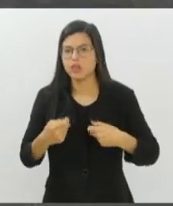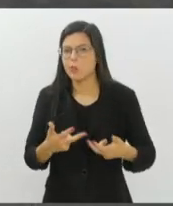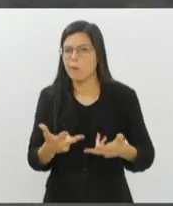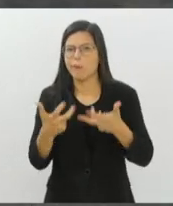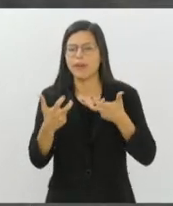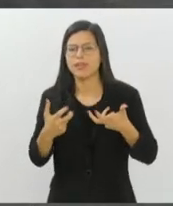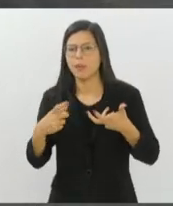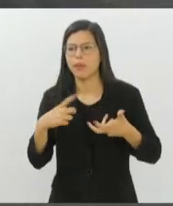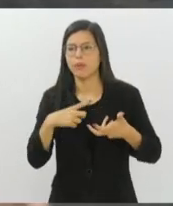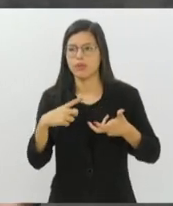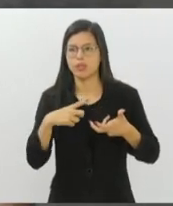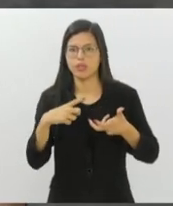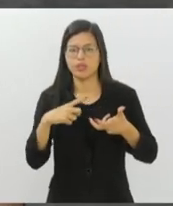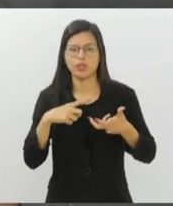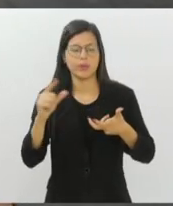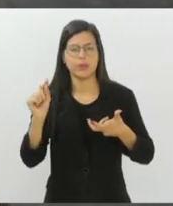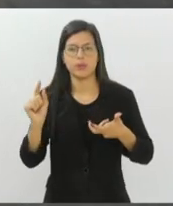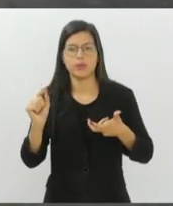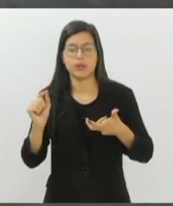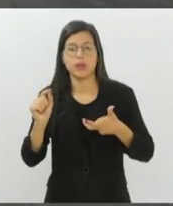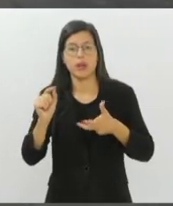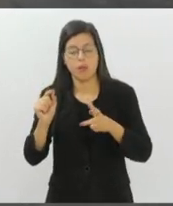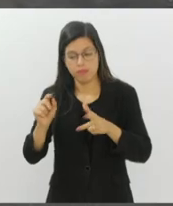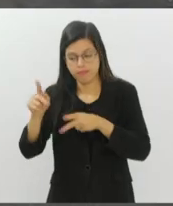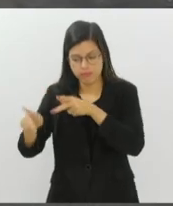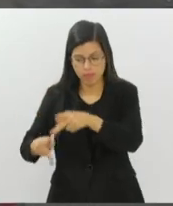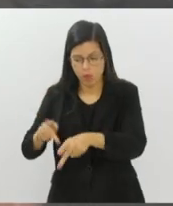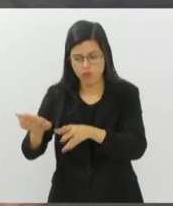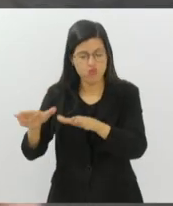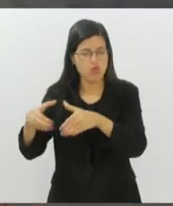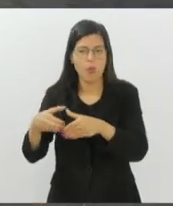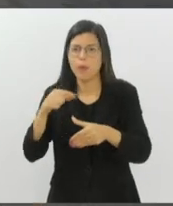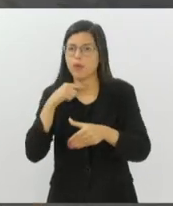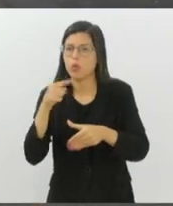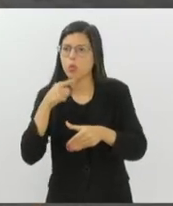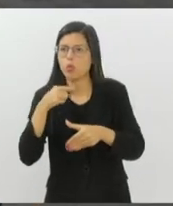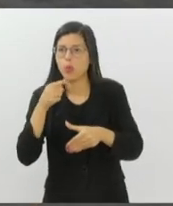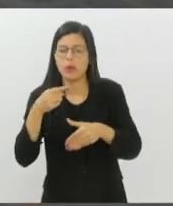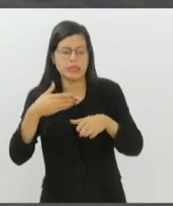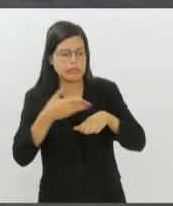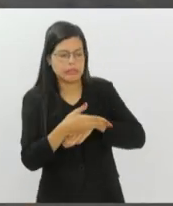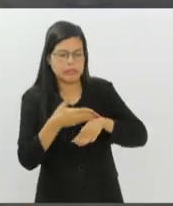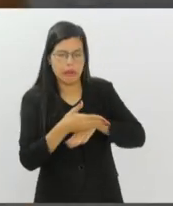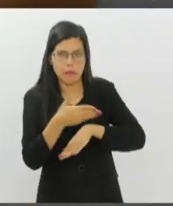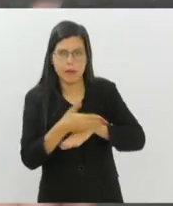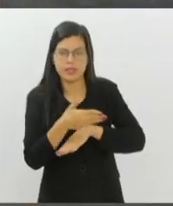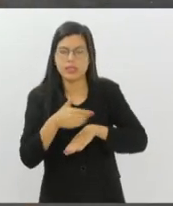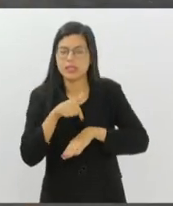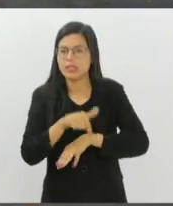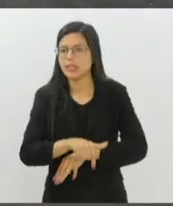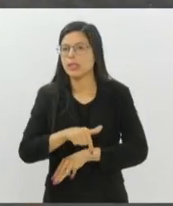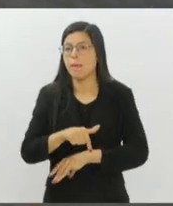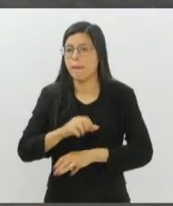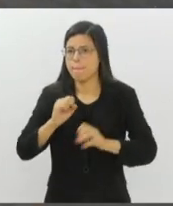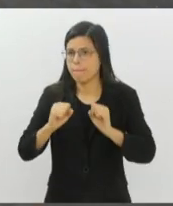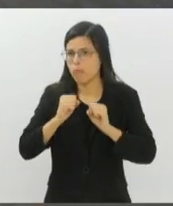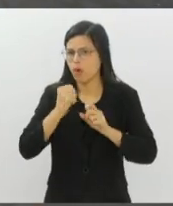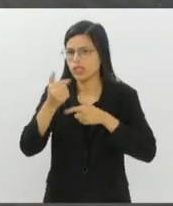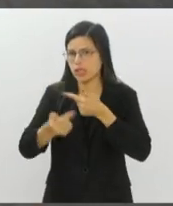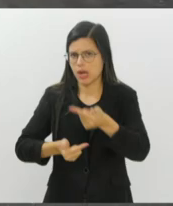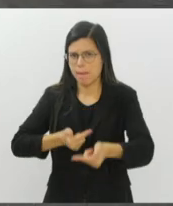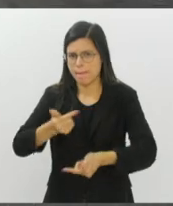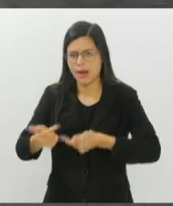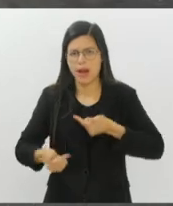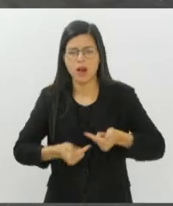uma parcela importante da população que não acessava essa indústria, uma indústria que pode gerar trabalho e renda,